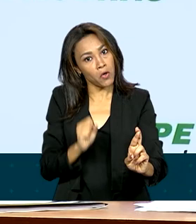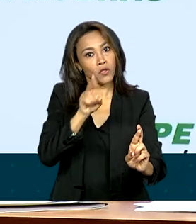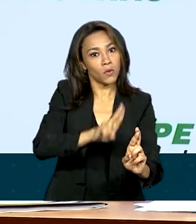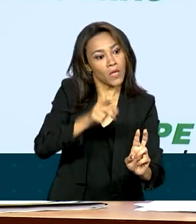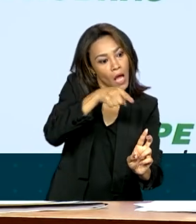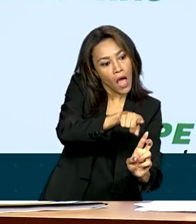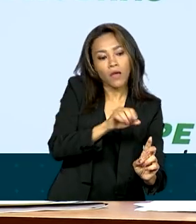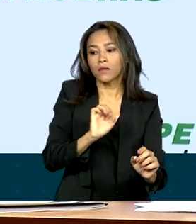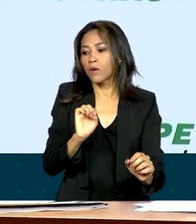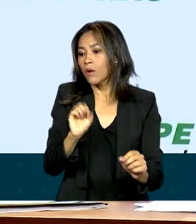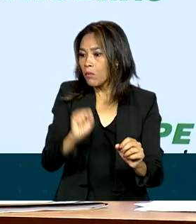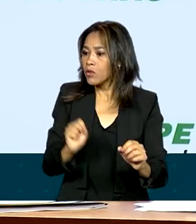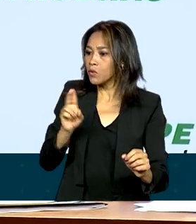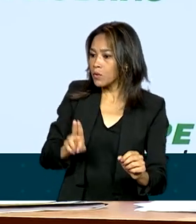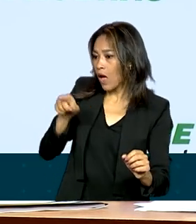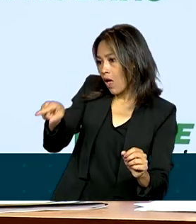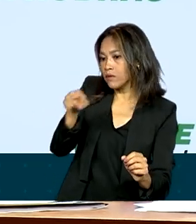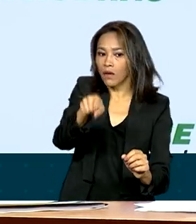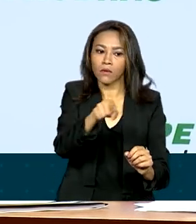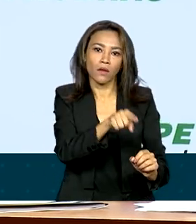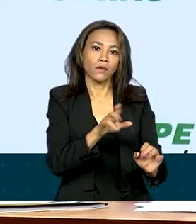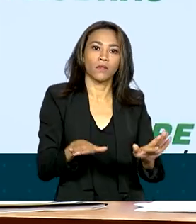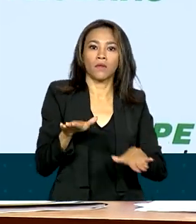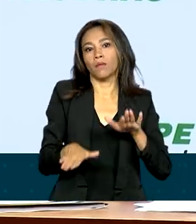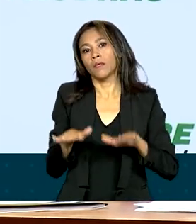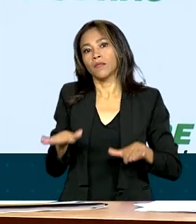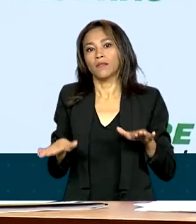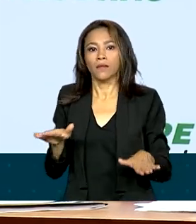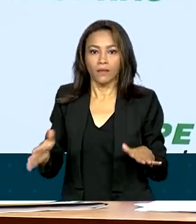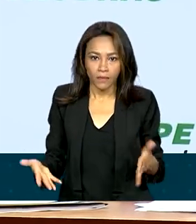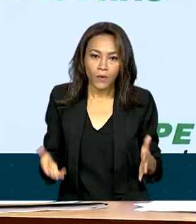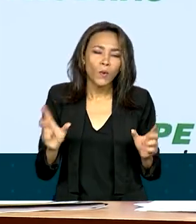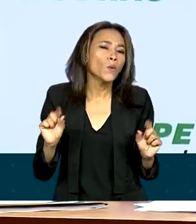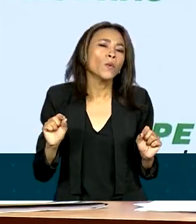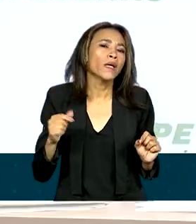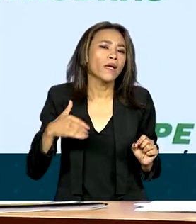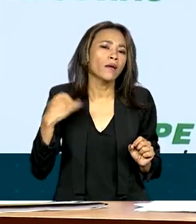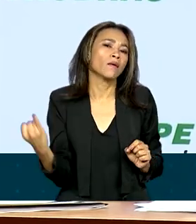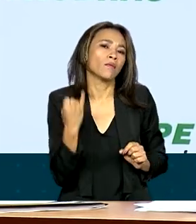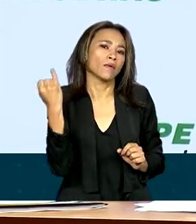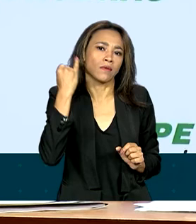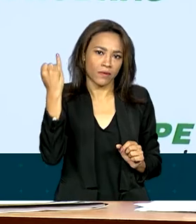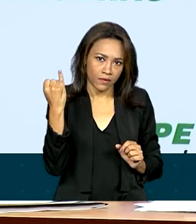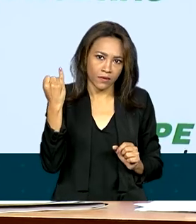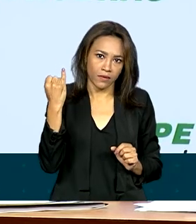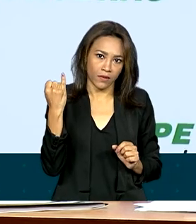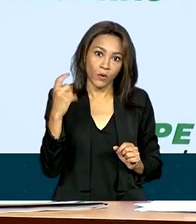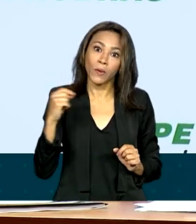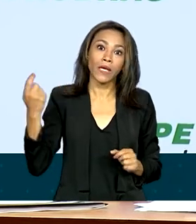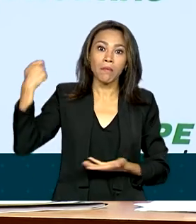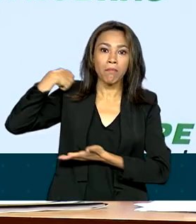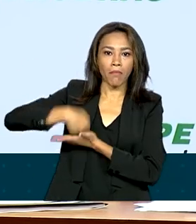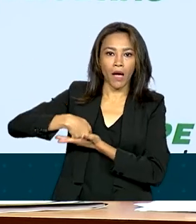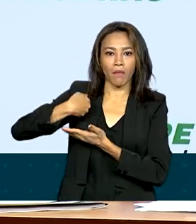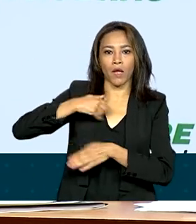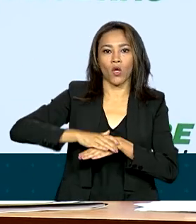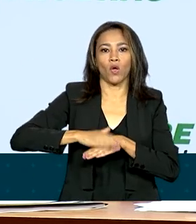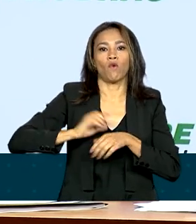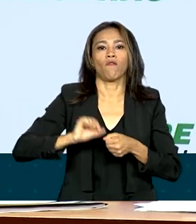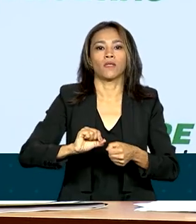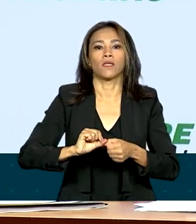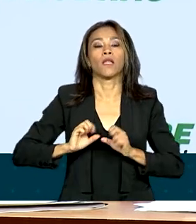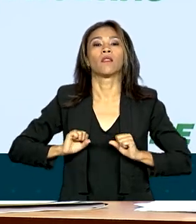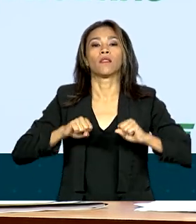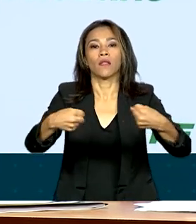outra com outra, a pode usar três, quatro referências, dependendo da conveniência. O que é importante? O que me pagam para fazer? Defender a